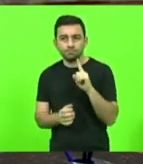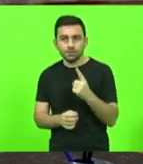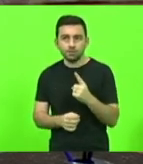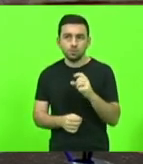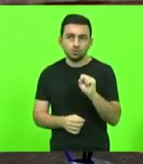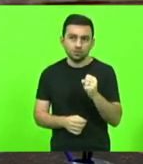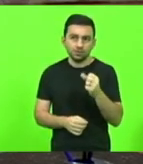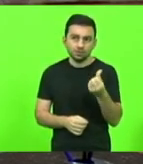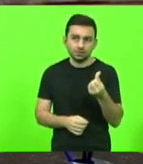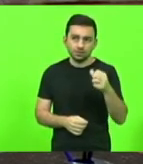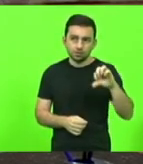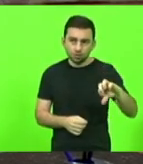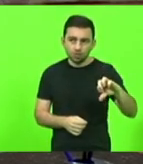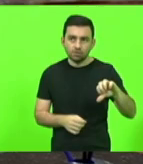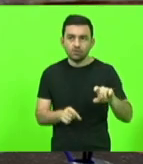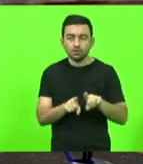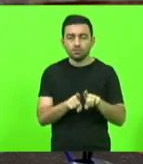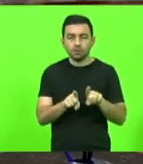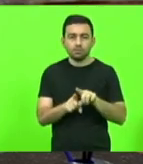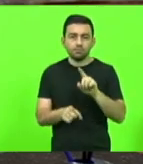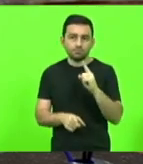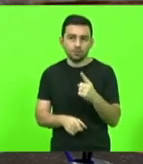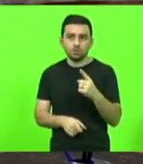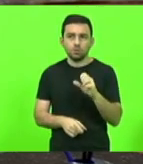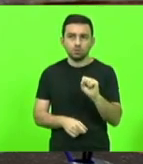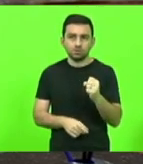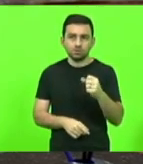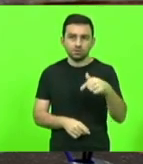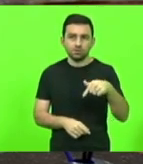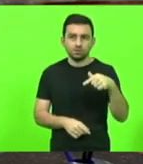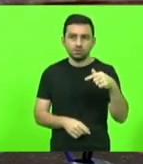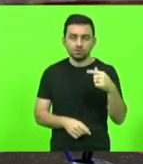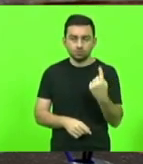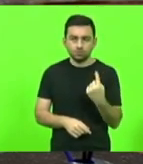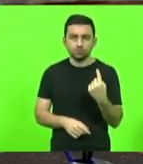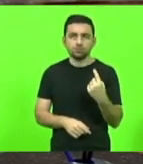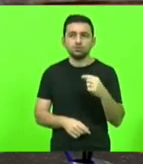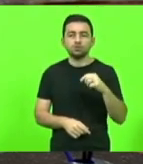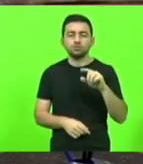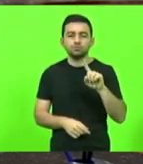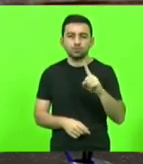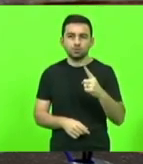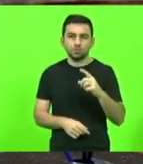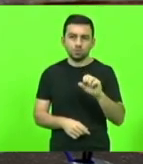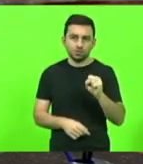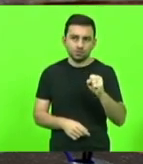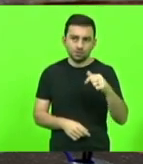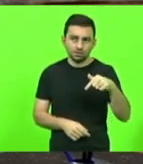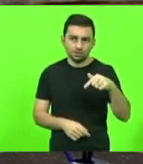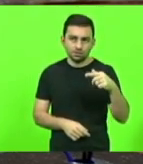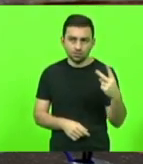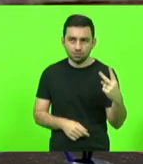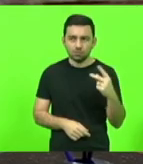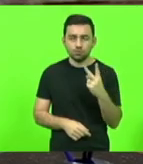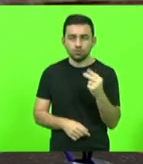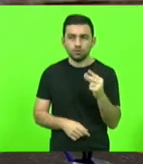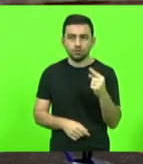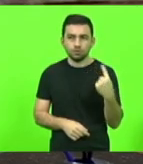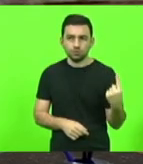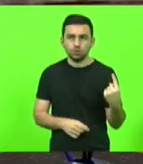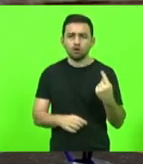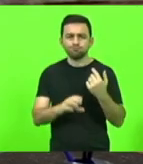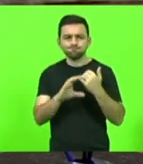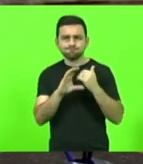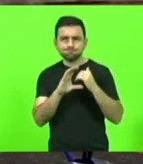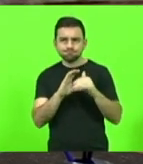1872, 2021 e comunicou que encaminhará